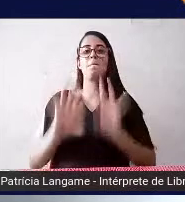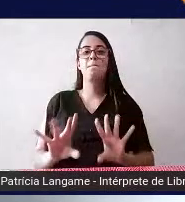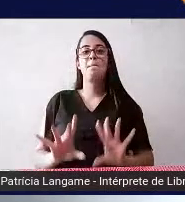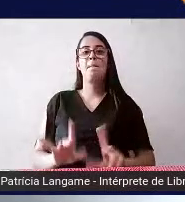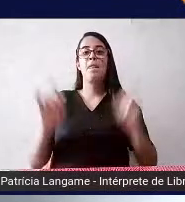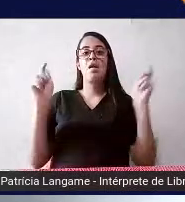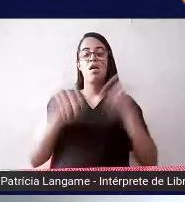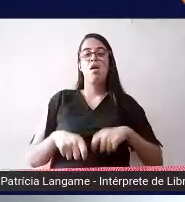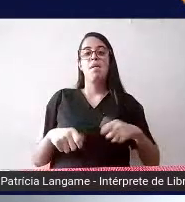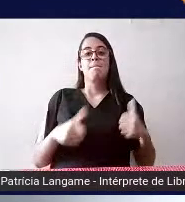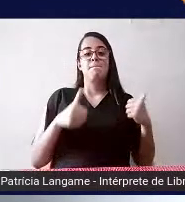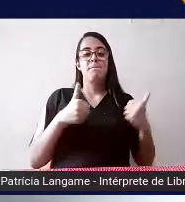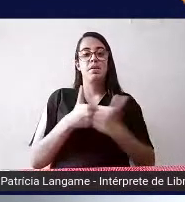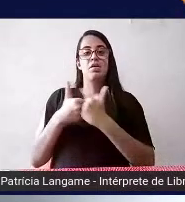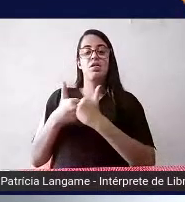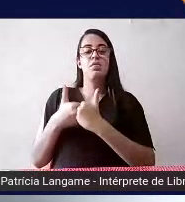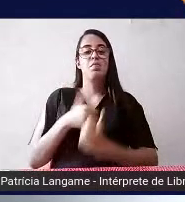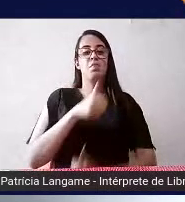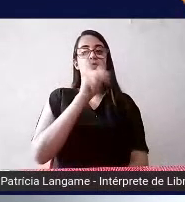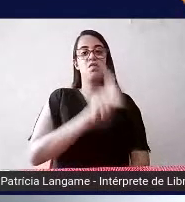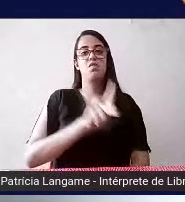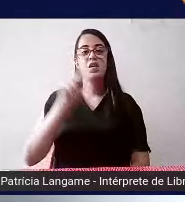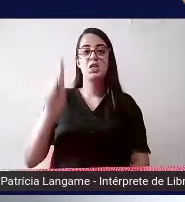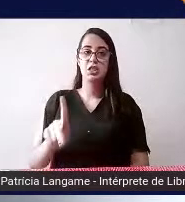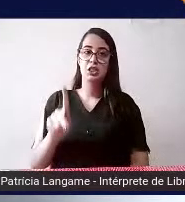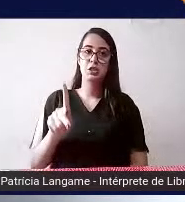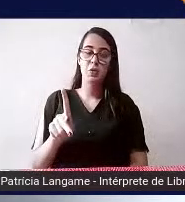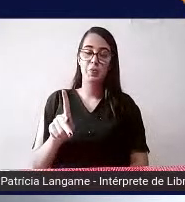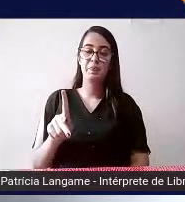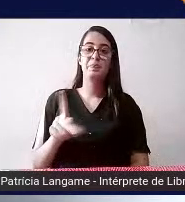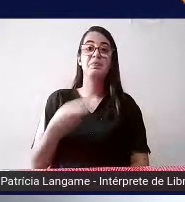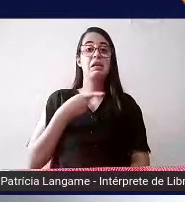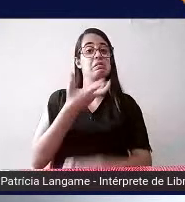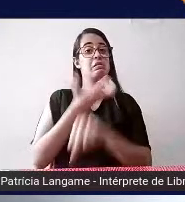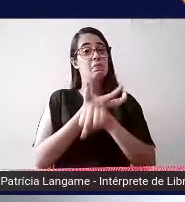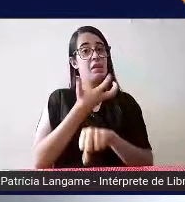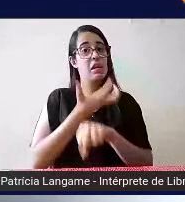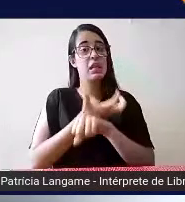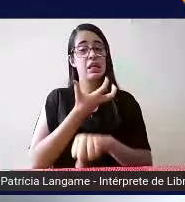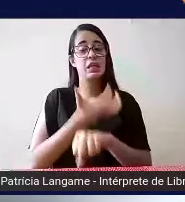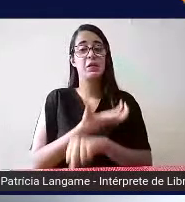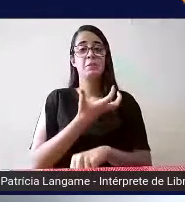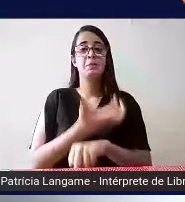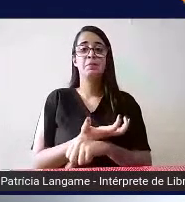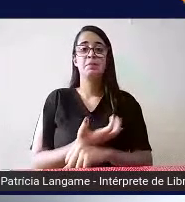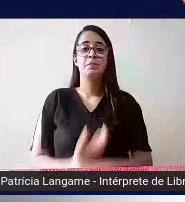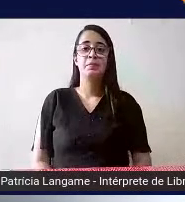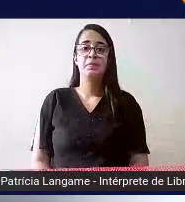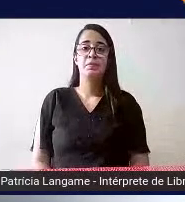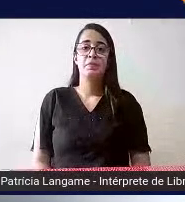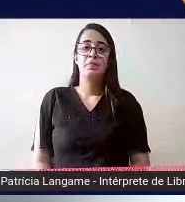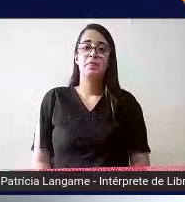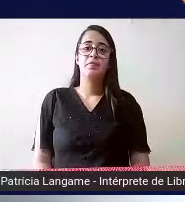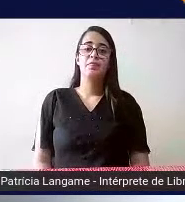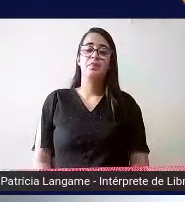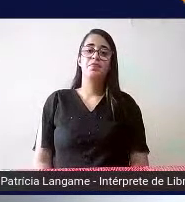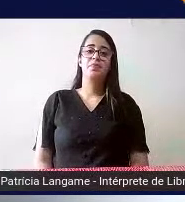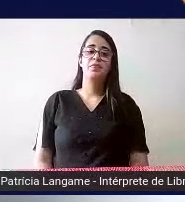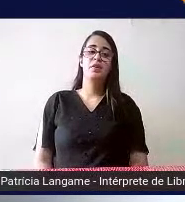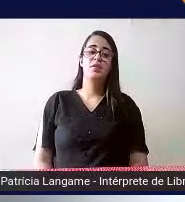auxiliar o professor especial o professor da disciplina né nessa tarefa de